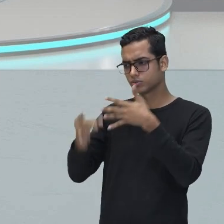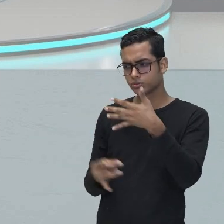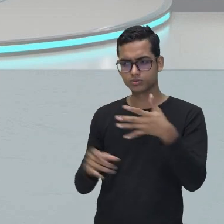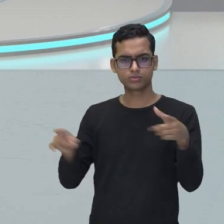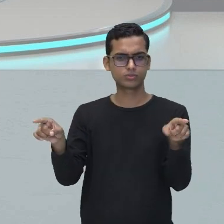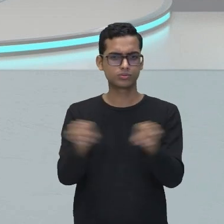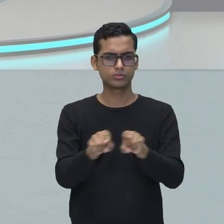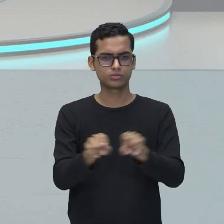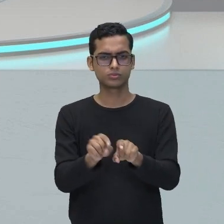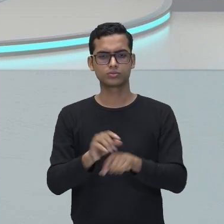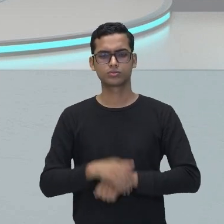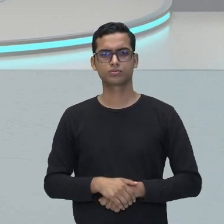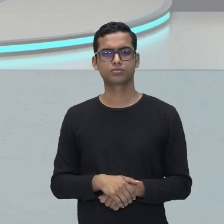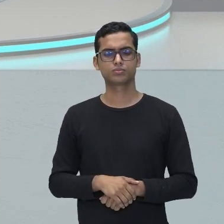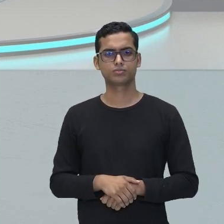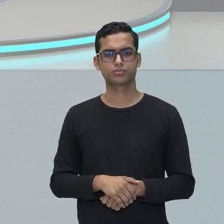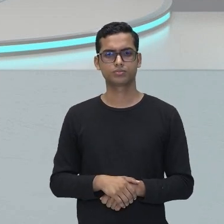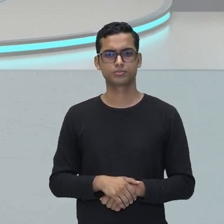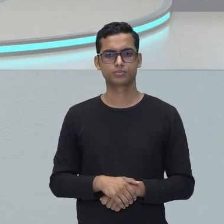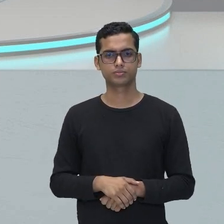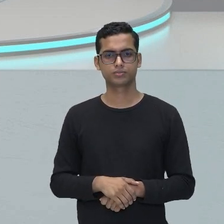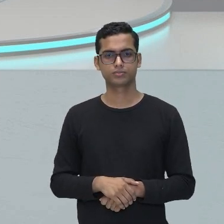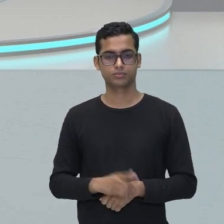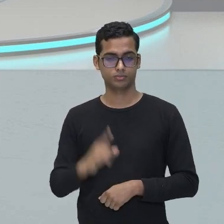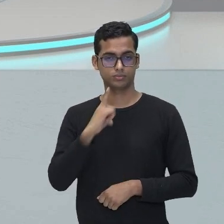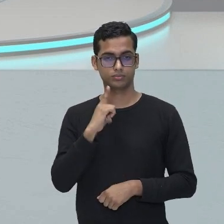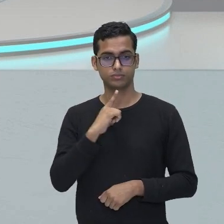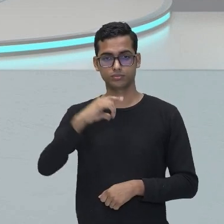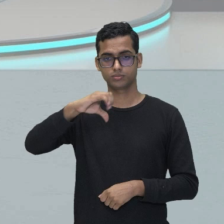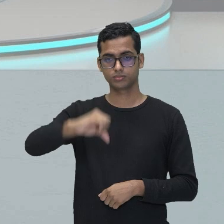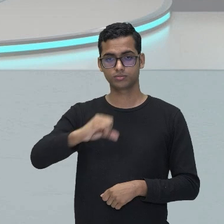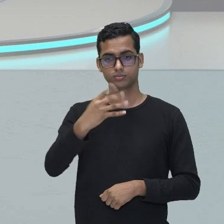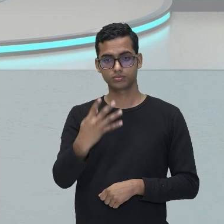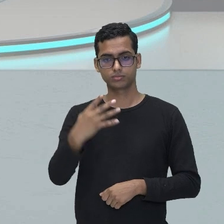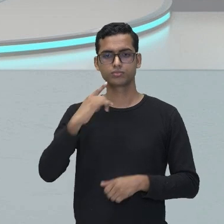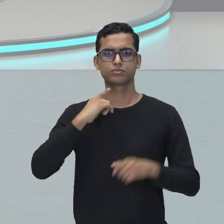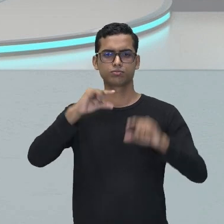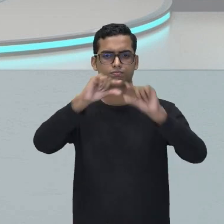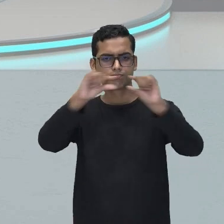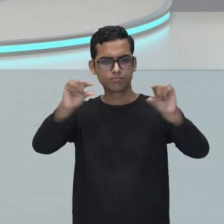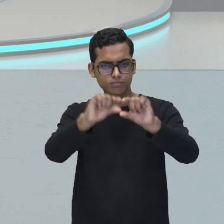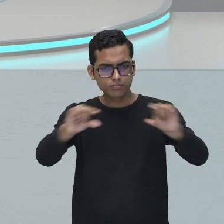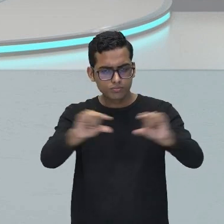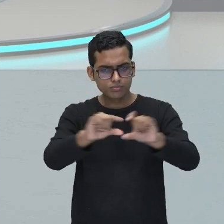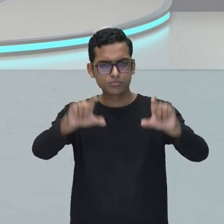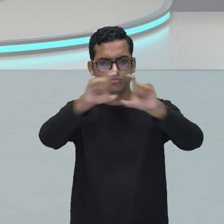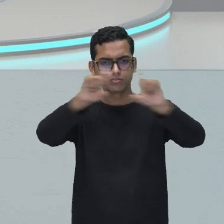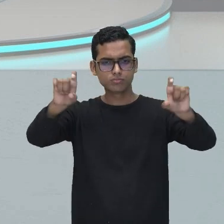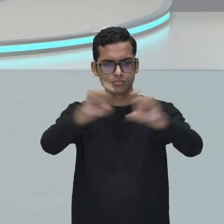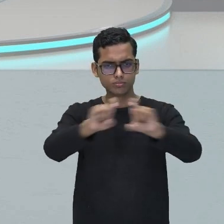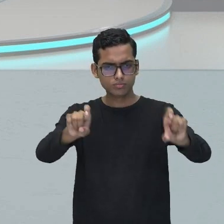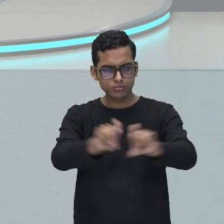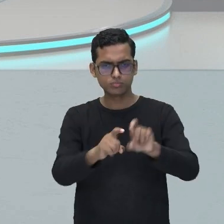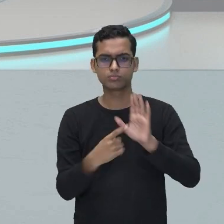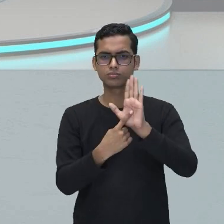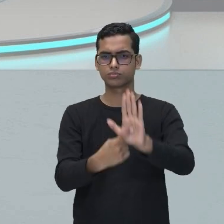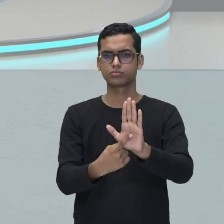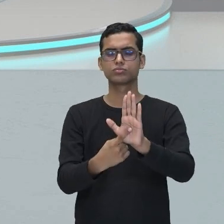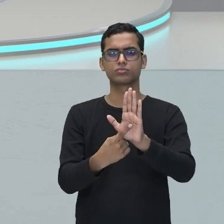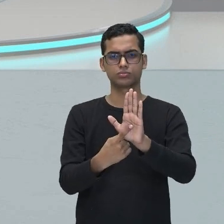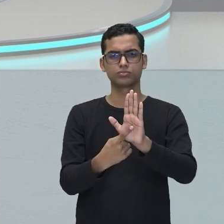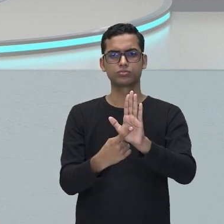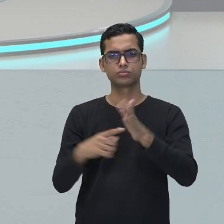tem 94 estrofes, exalta a obra de Jorge de Albuquerque